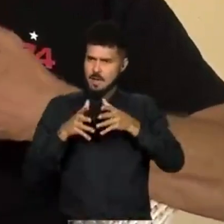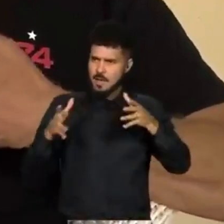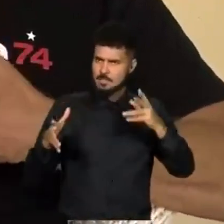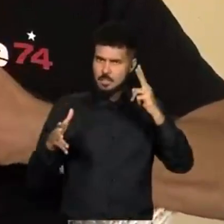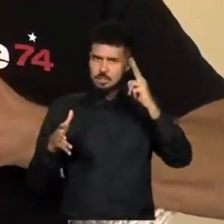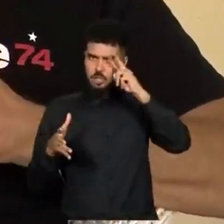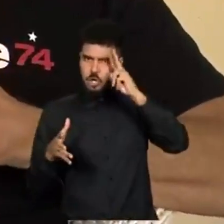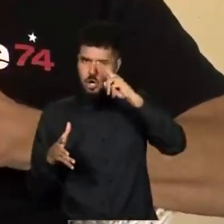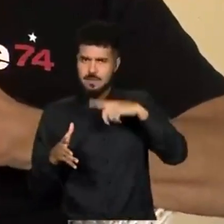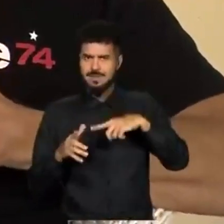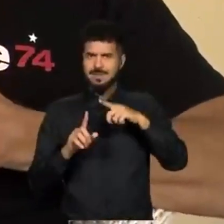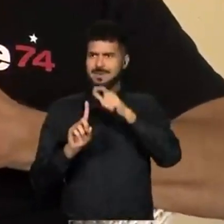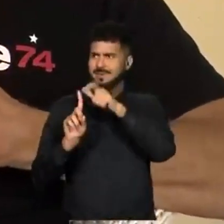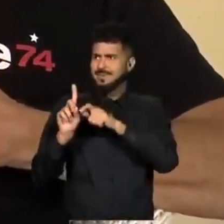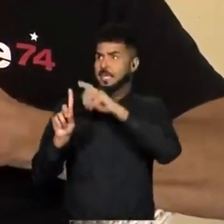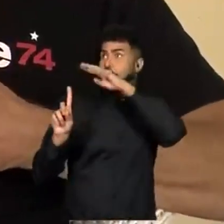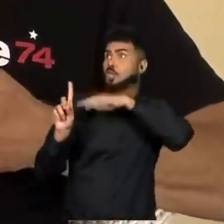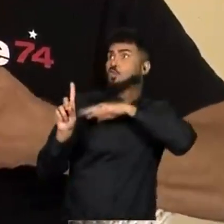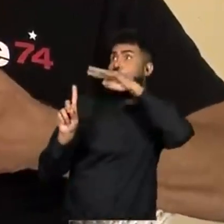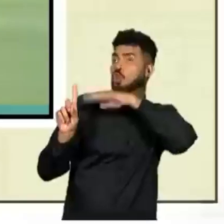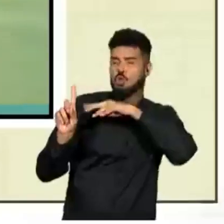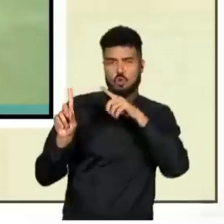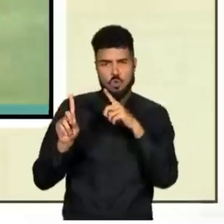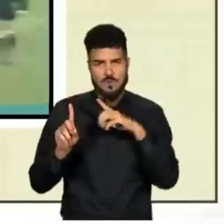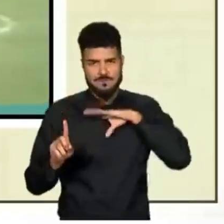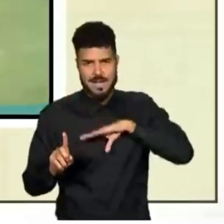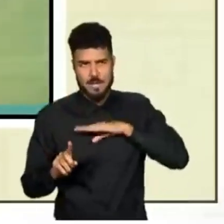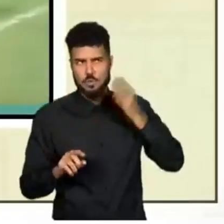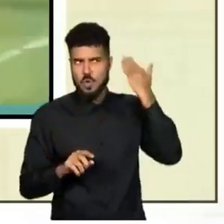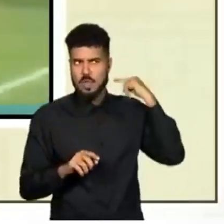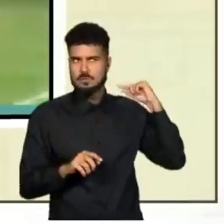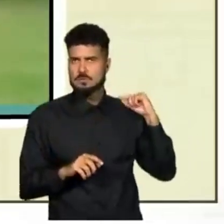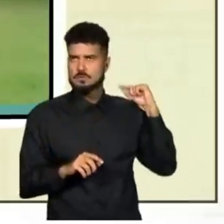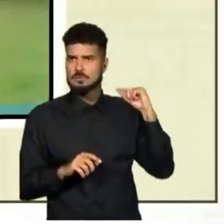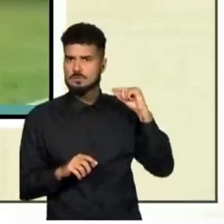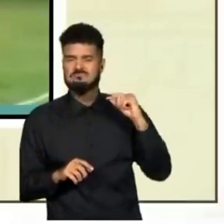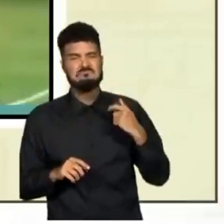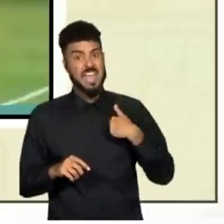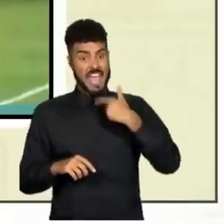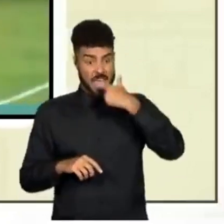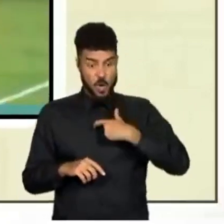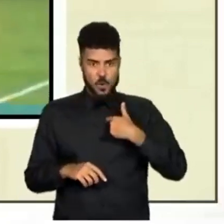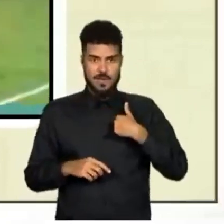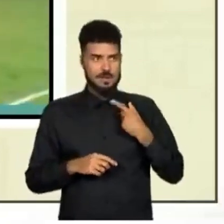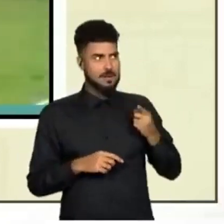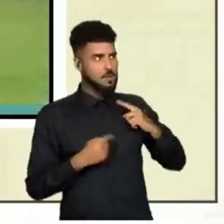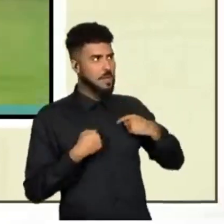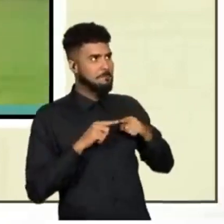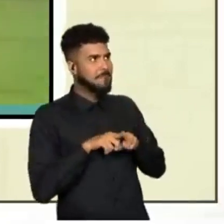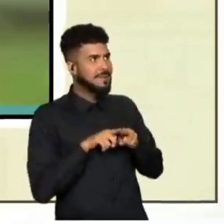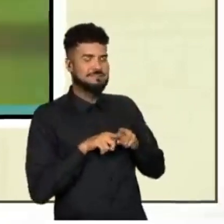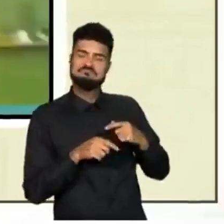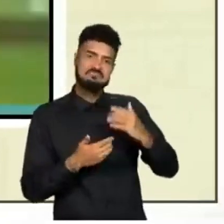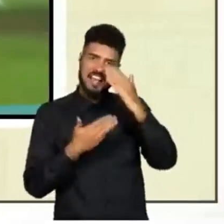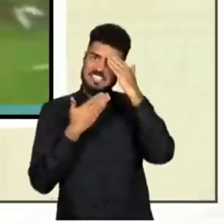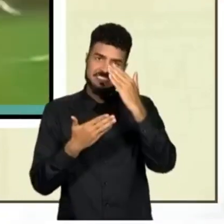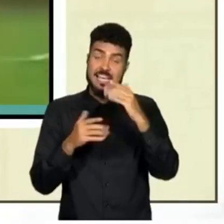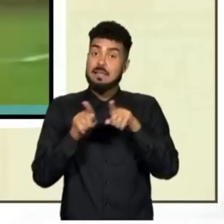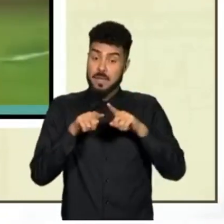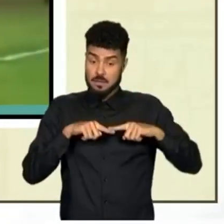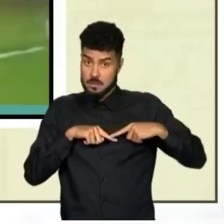é uma coisa simples, que pode ser feita, que daria resultado, já aumentaria a capacidade do estágio, imagina, 40 mil torcedores ali,